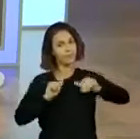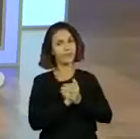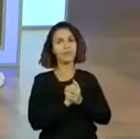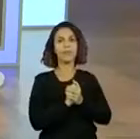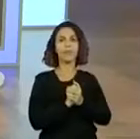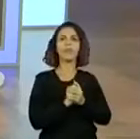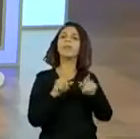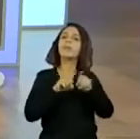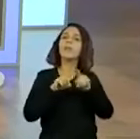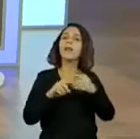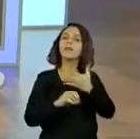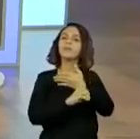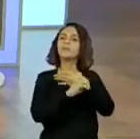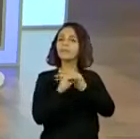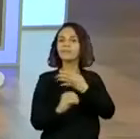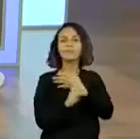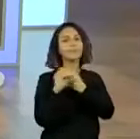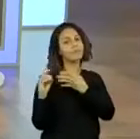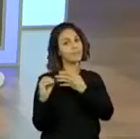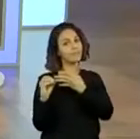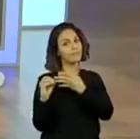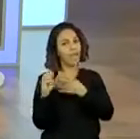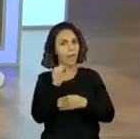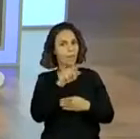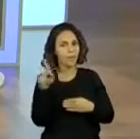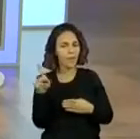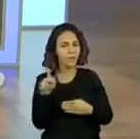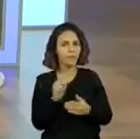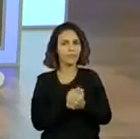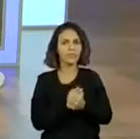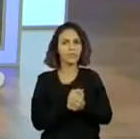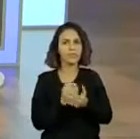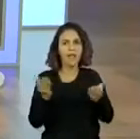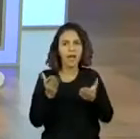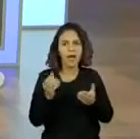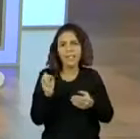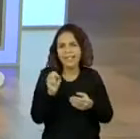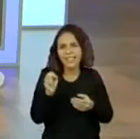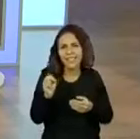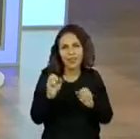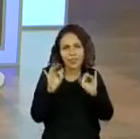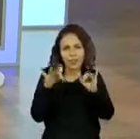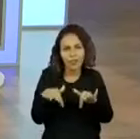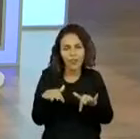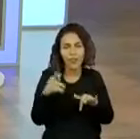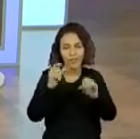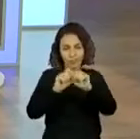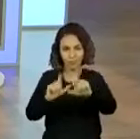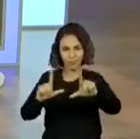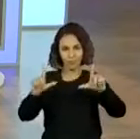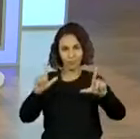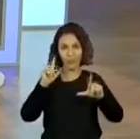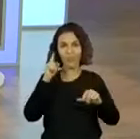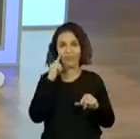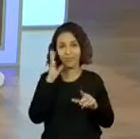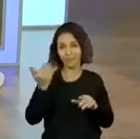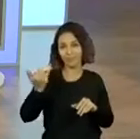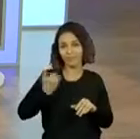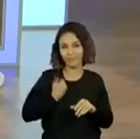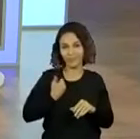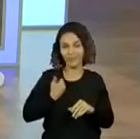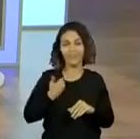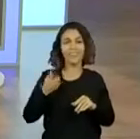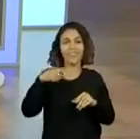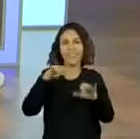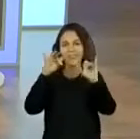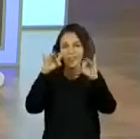bem como pelo aplicativo do Centro de Mídias. Nós estamos nos nossos segundos finais. O oráculo já me informou. Até o